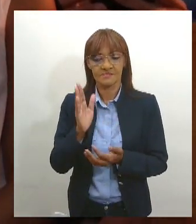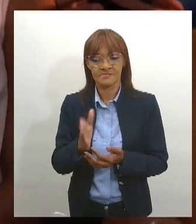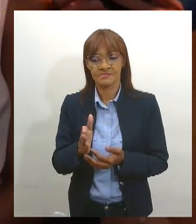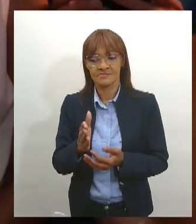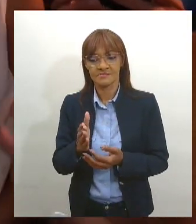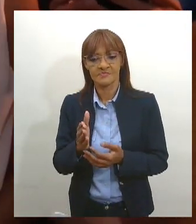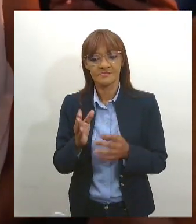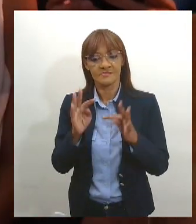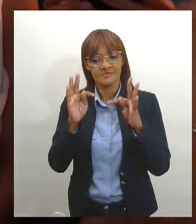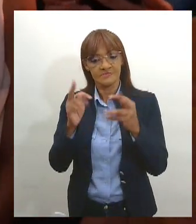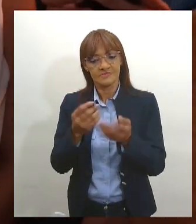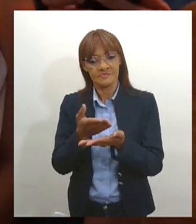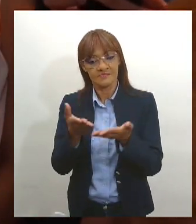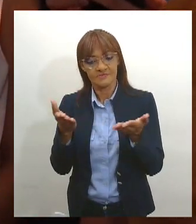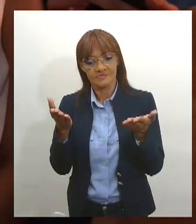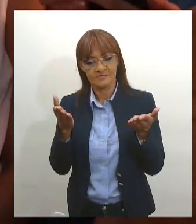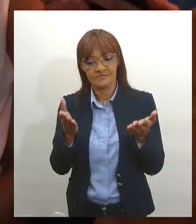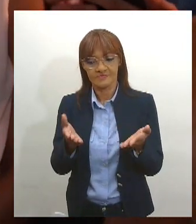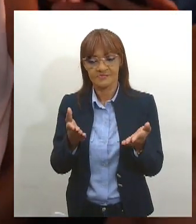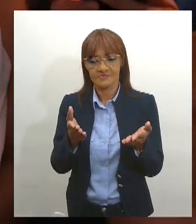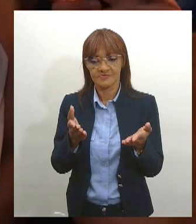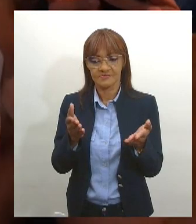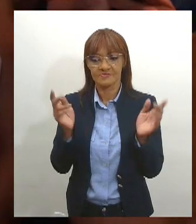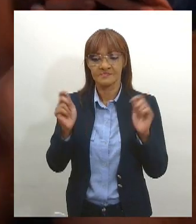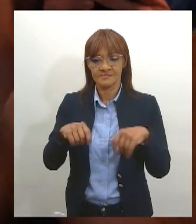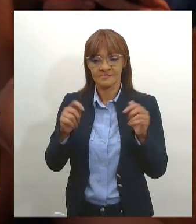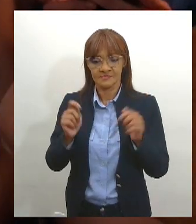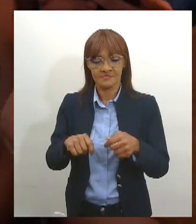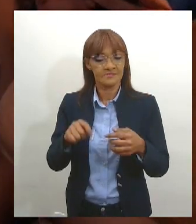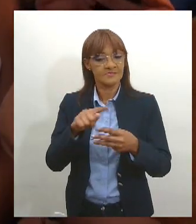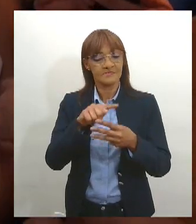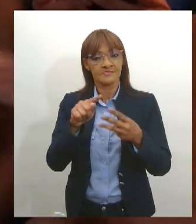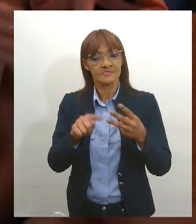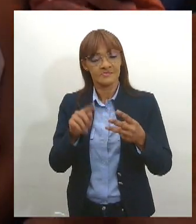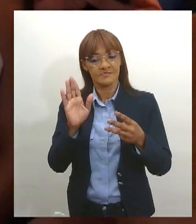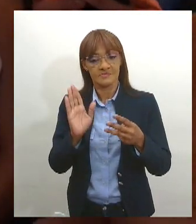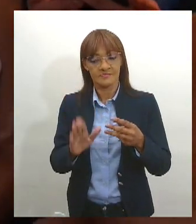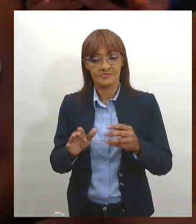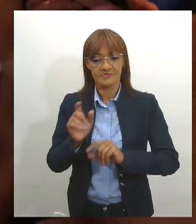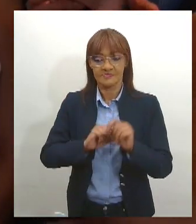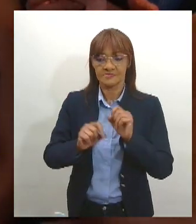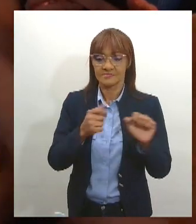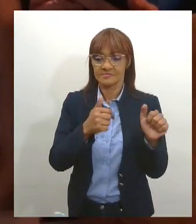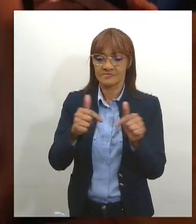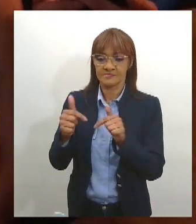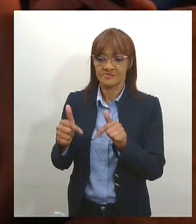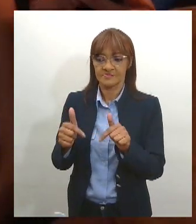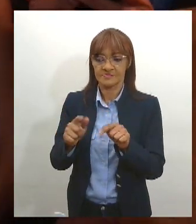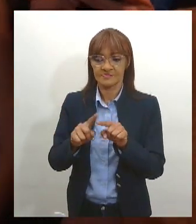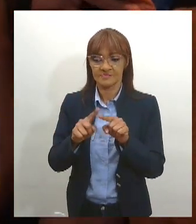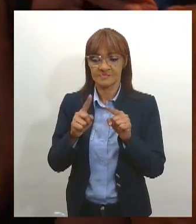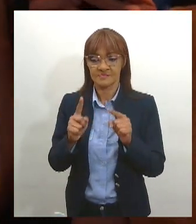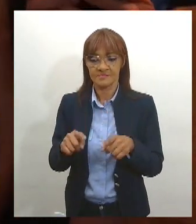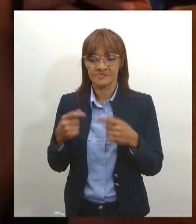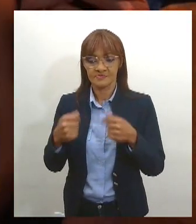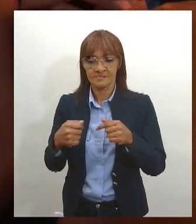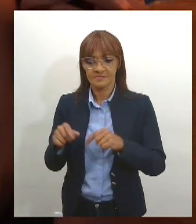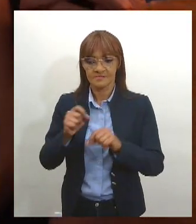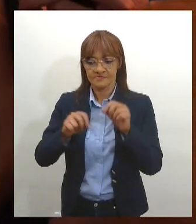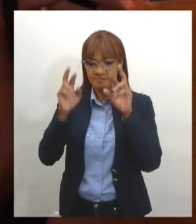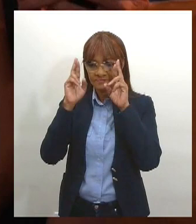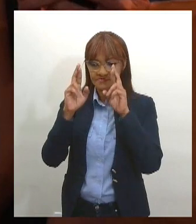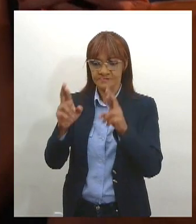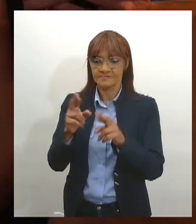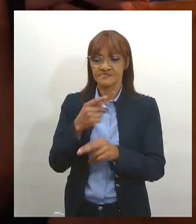são nomes que eram capacitados todos os três eram nomes que poderiam exercer essa função mas entendi que era necessário respeitar esse desejo e